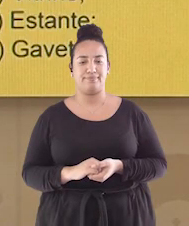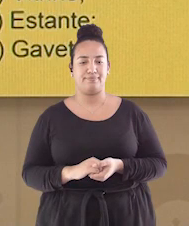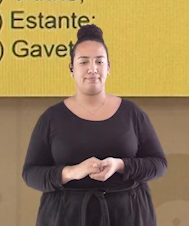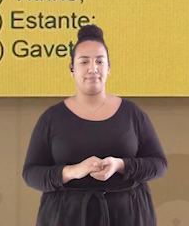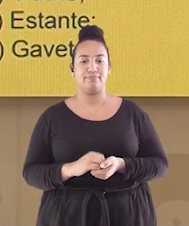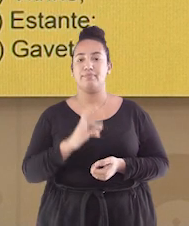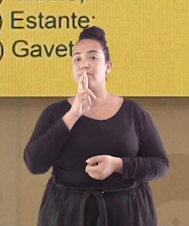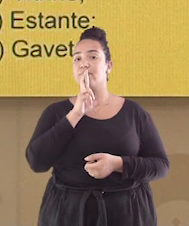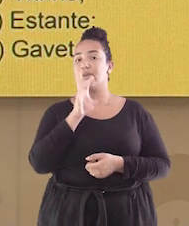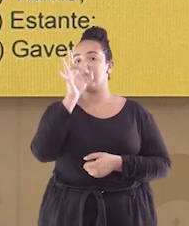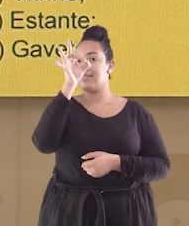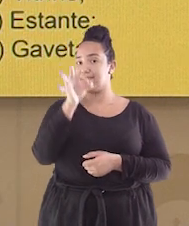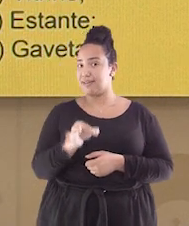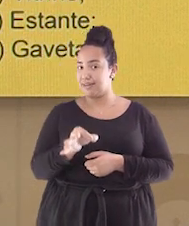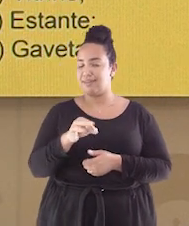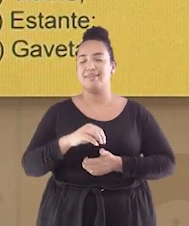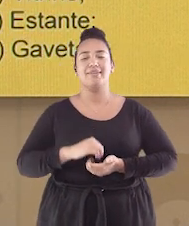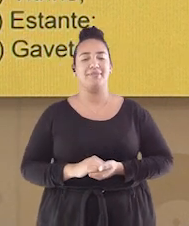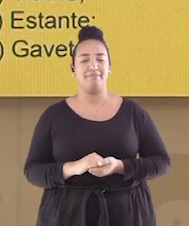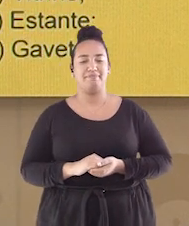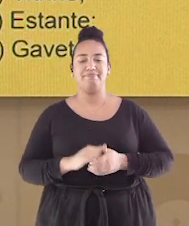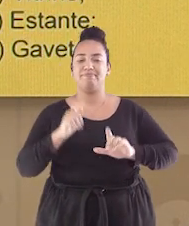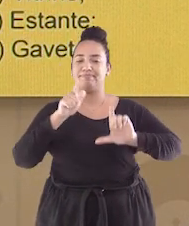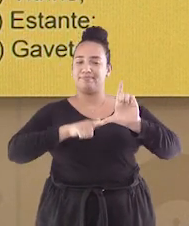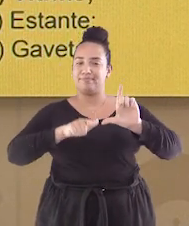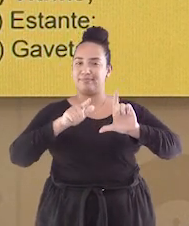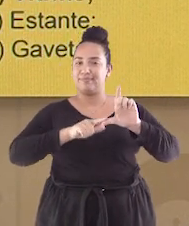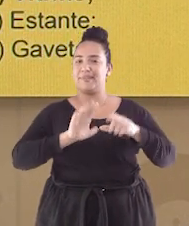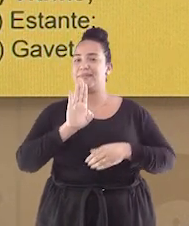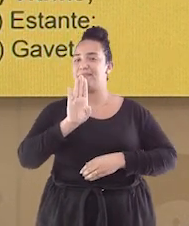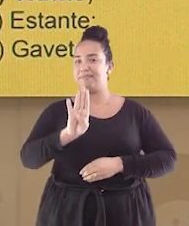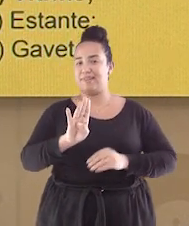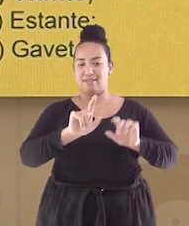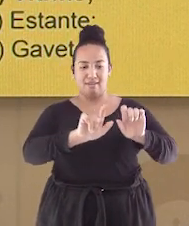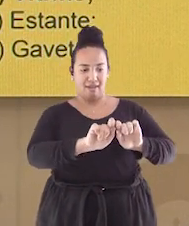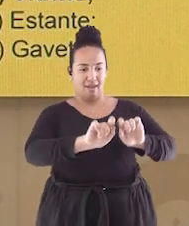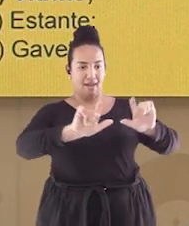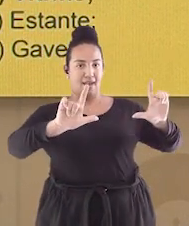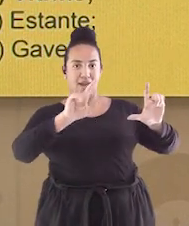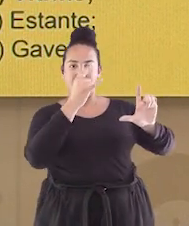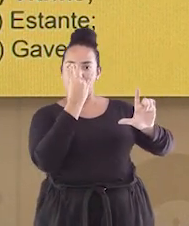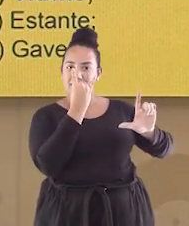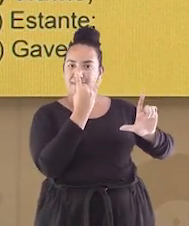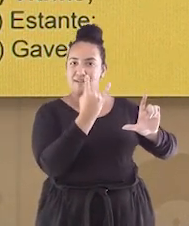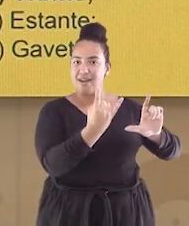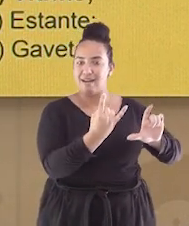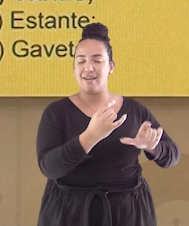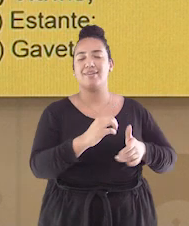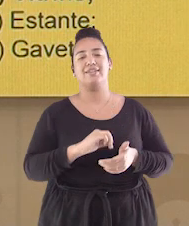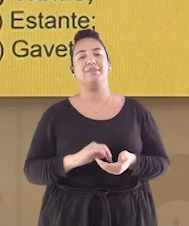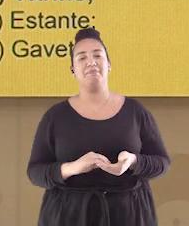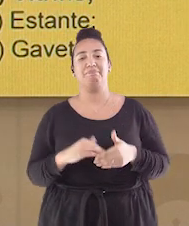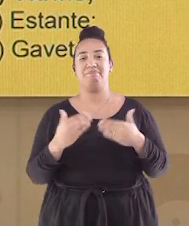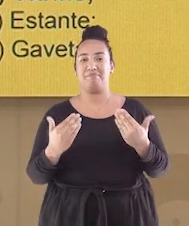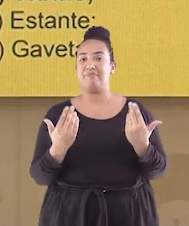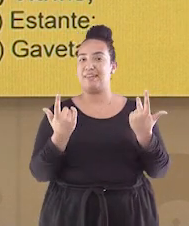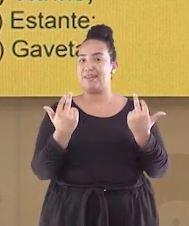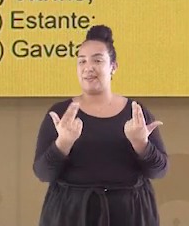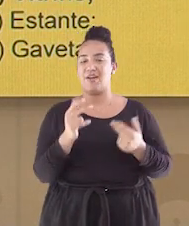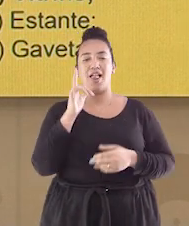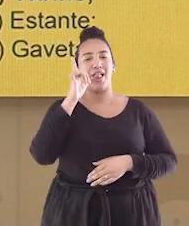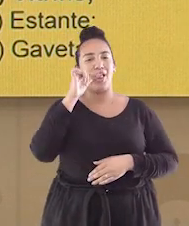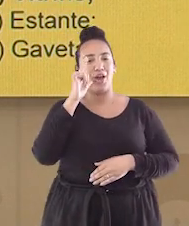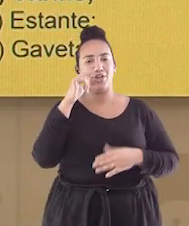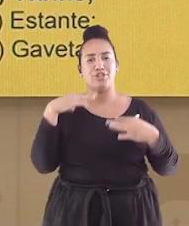E a alternativa correta é a letra B, vitrine. Assim como